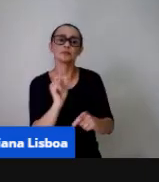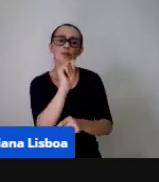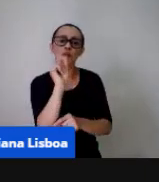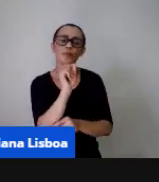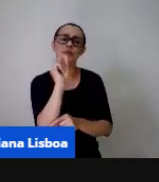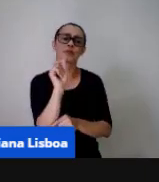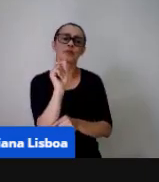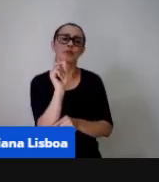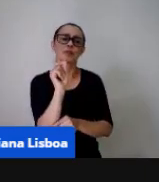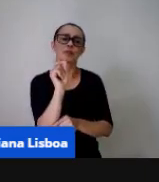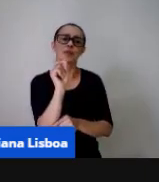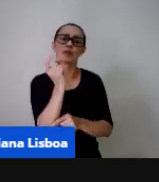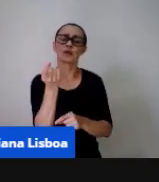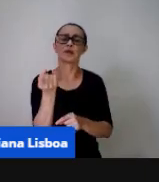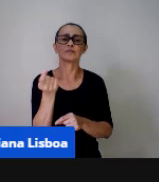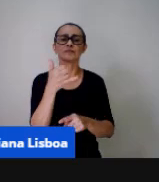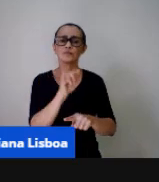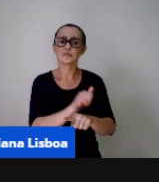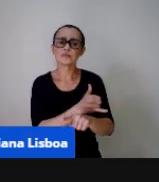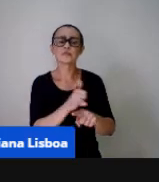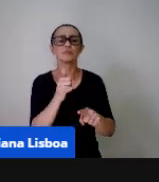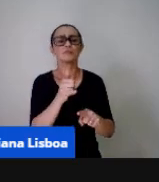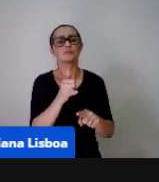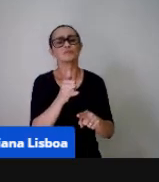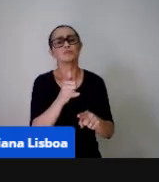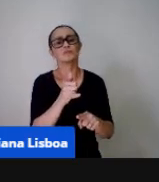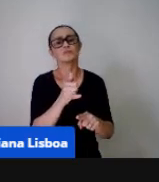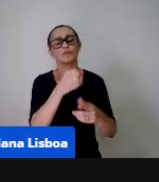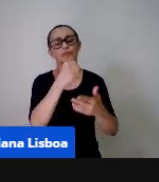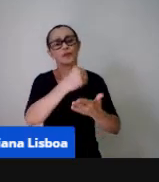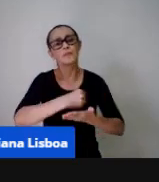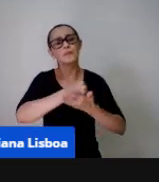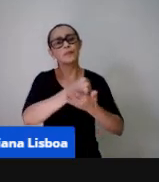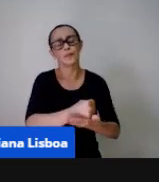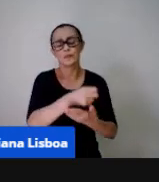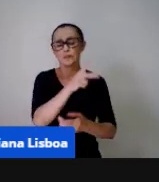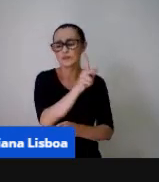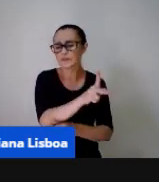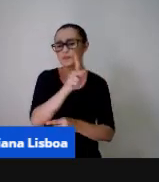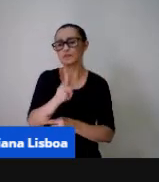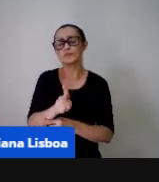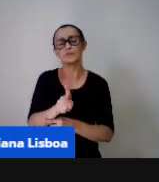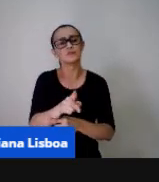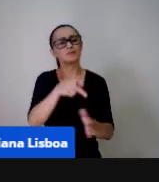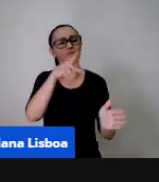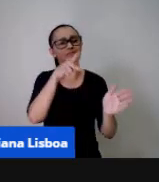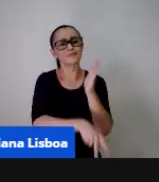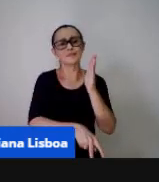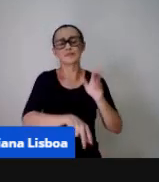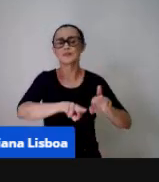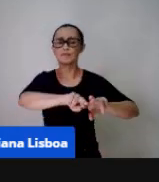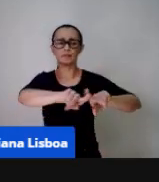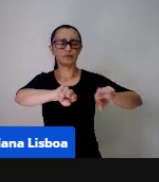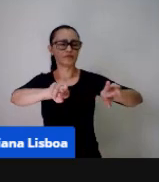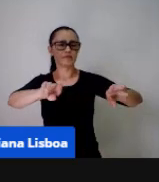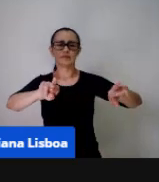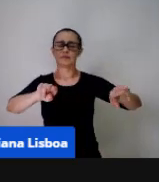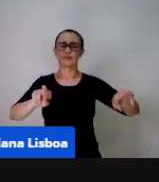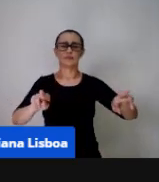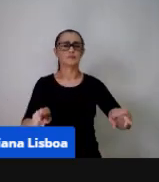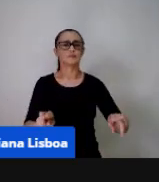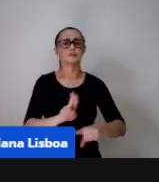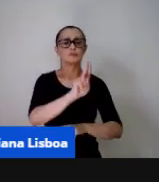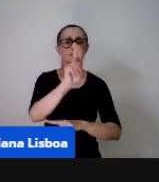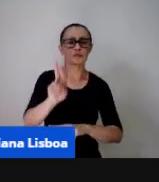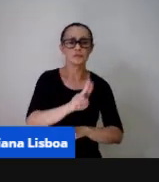então cabe o professor a planejar diferentes momentos para explorar o jogo a brincadeira e alguns gêneros